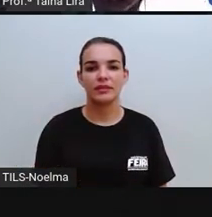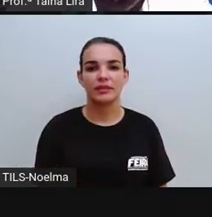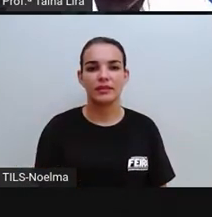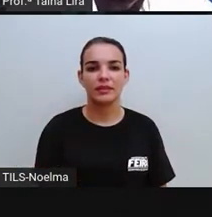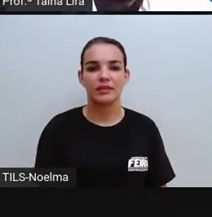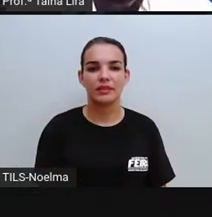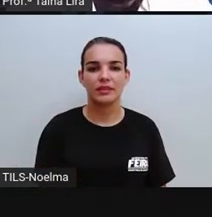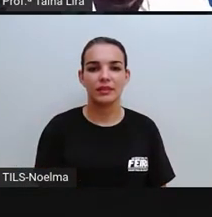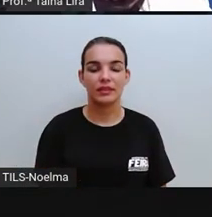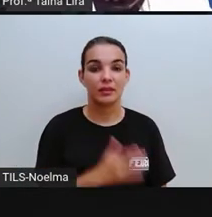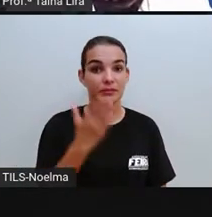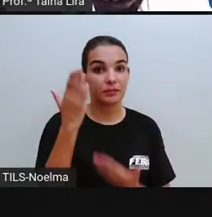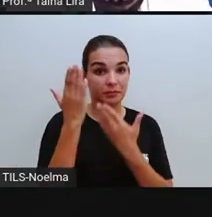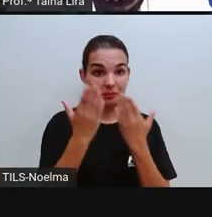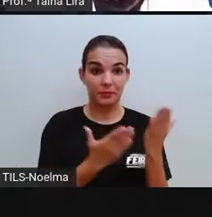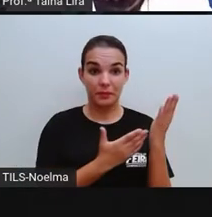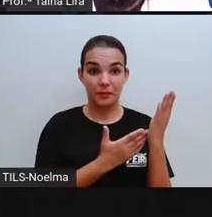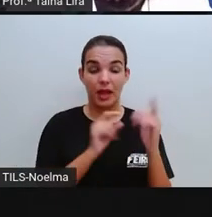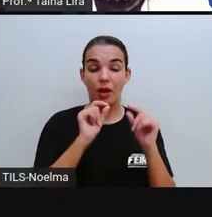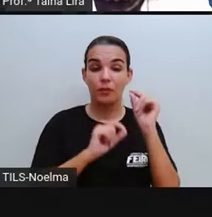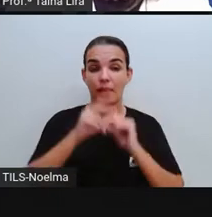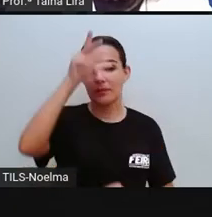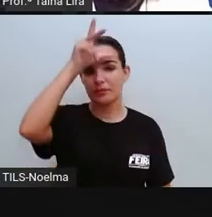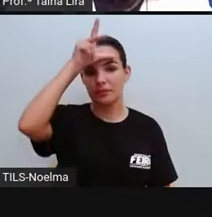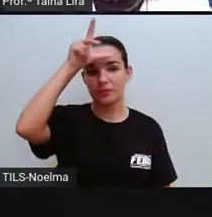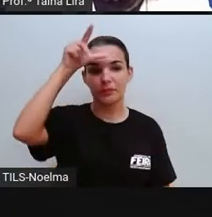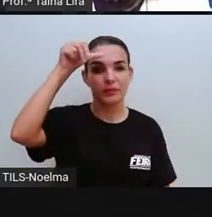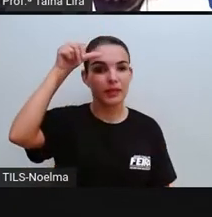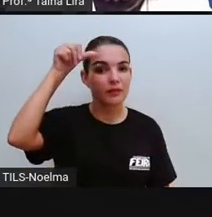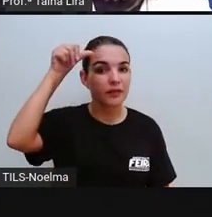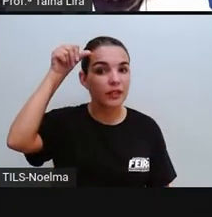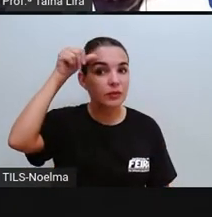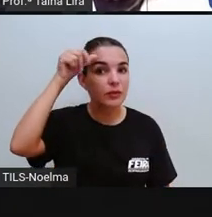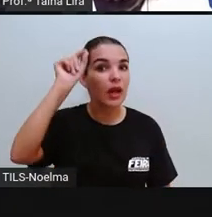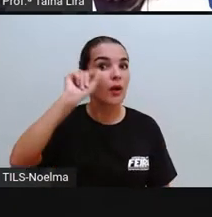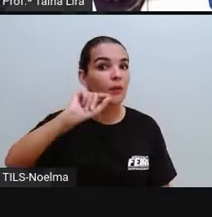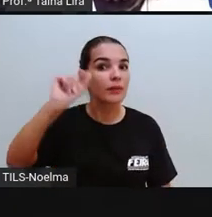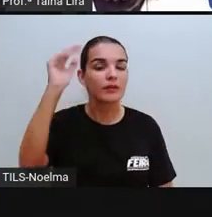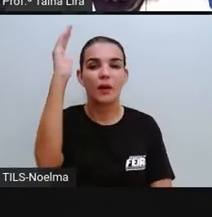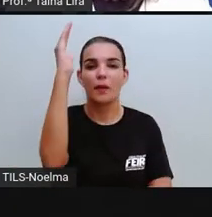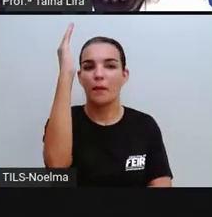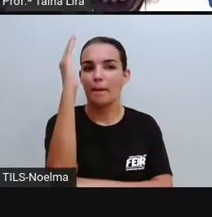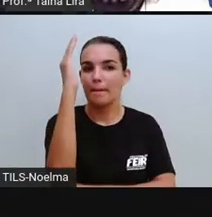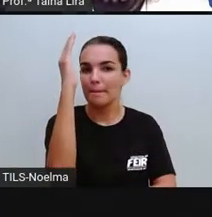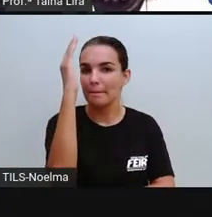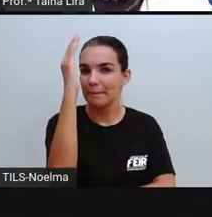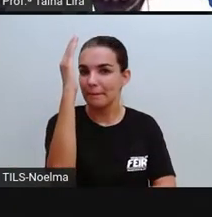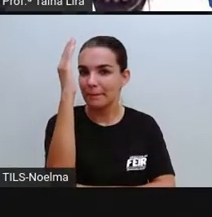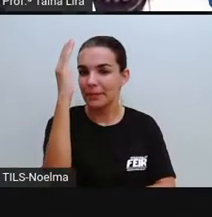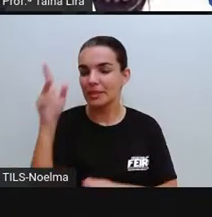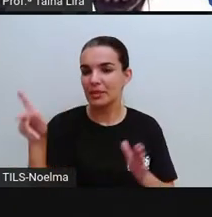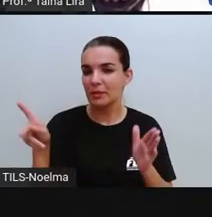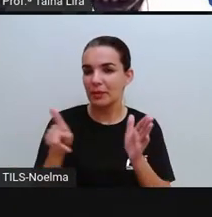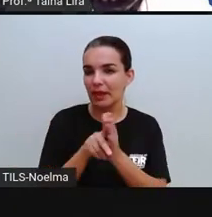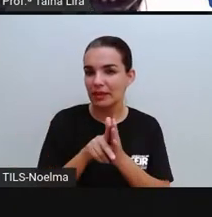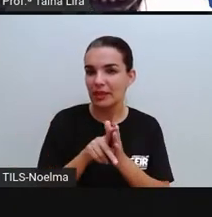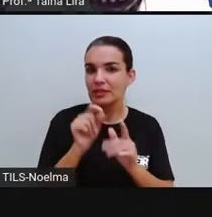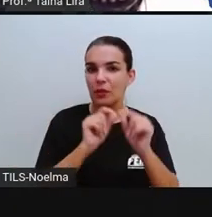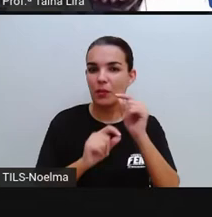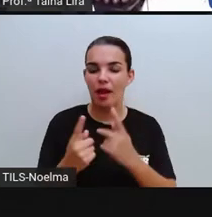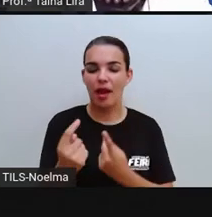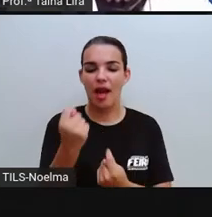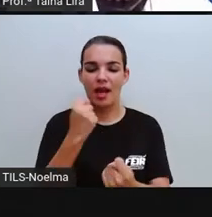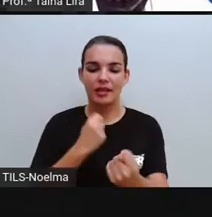A Prefeitura é um prédio que abriga os serviços administrativos do